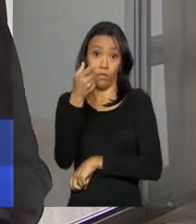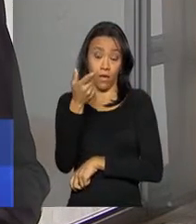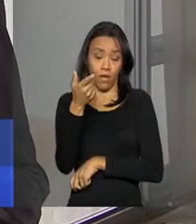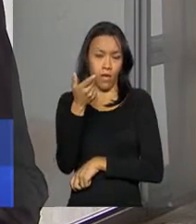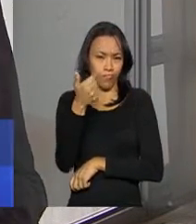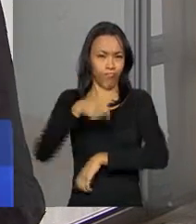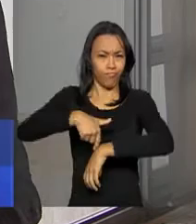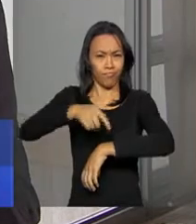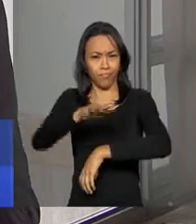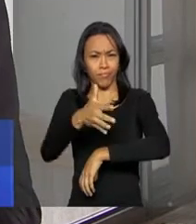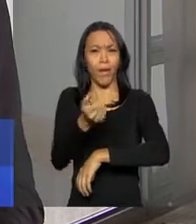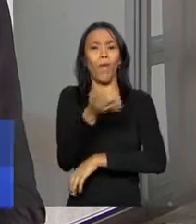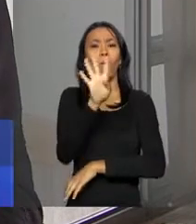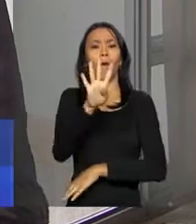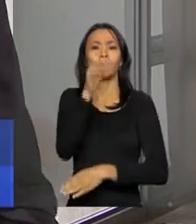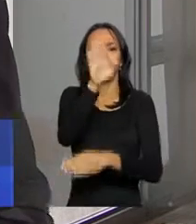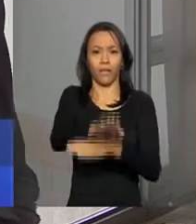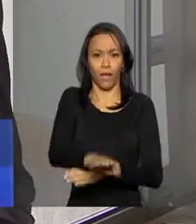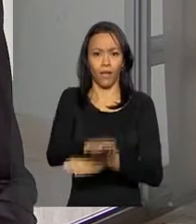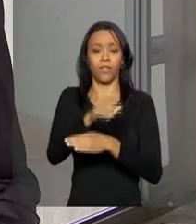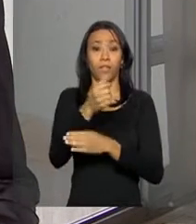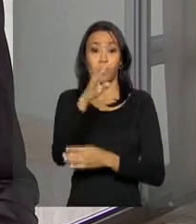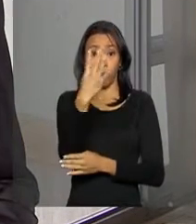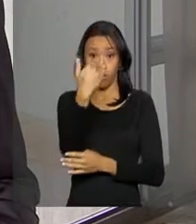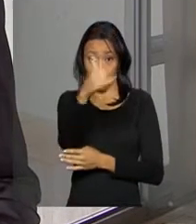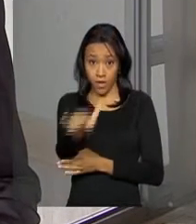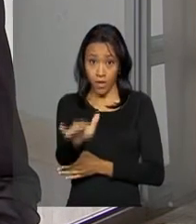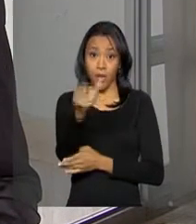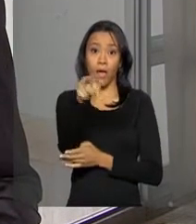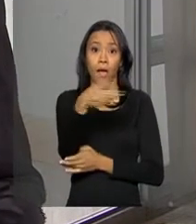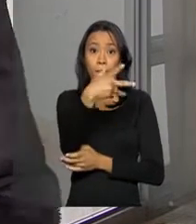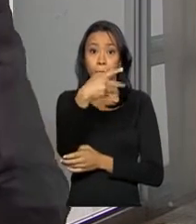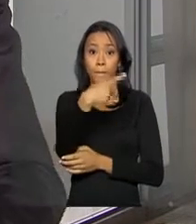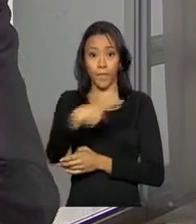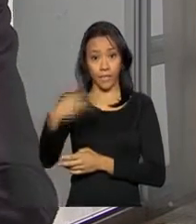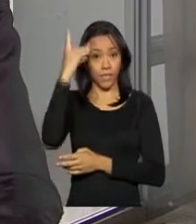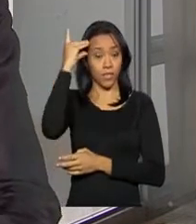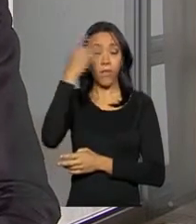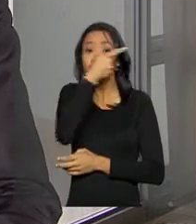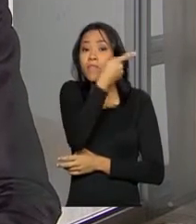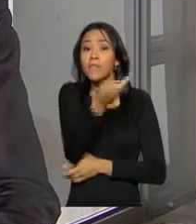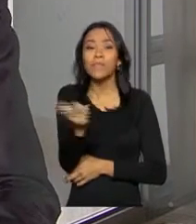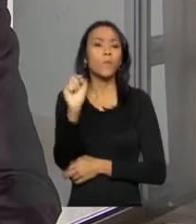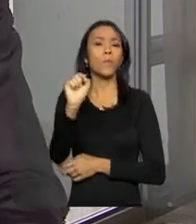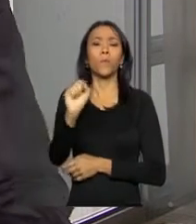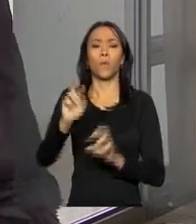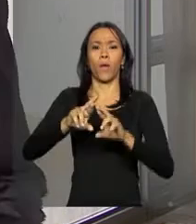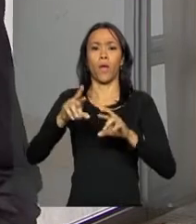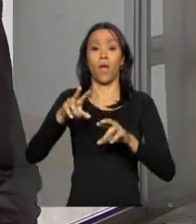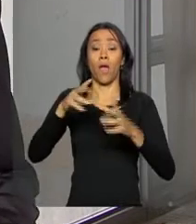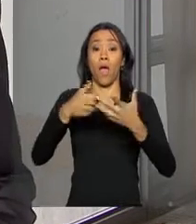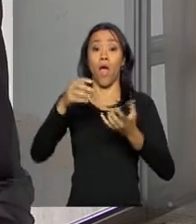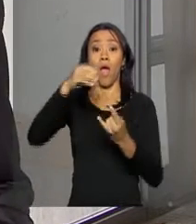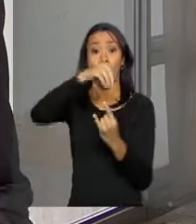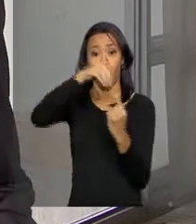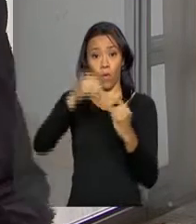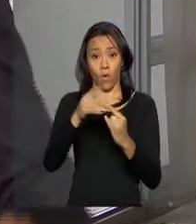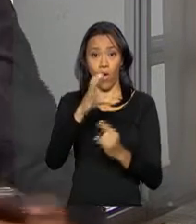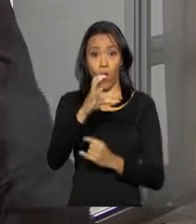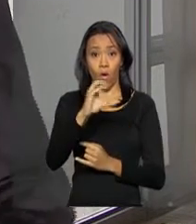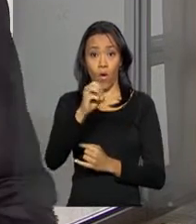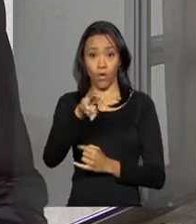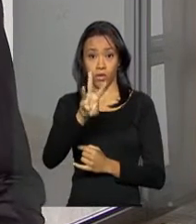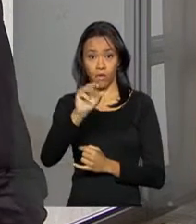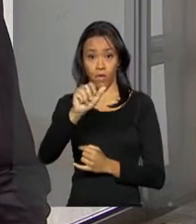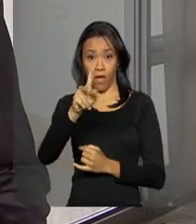às 4 horas da tarde. Às 4 e meia, a presidenta faz uma reunião com a Fundação Oswaldo Cruz